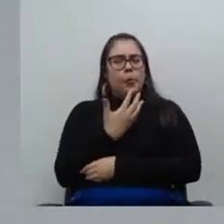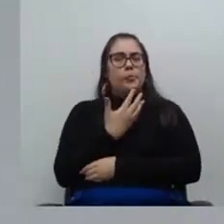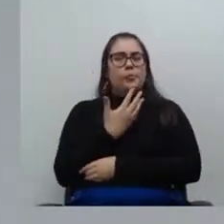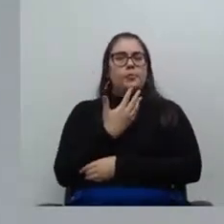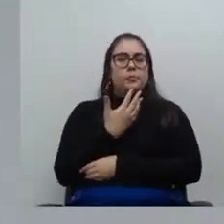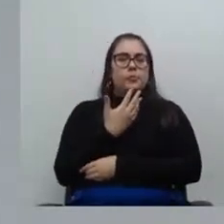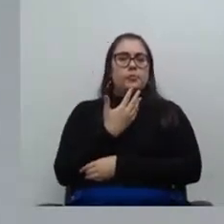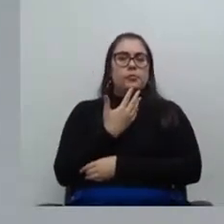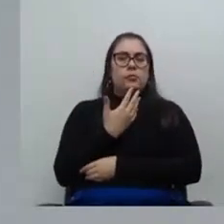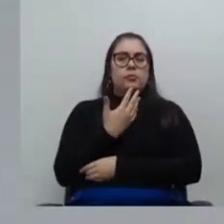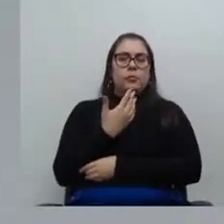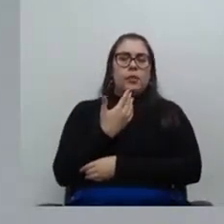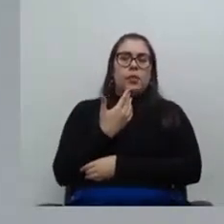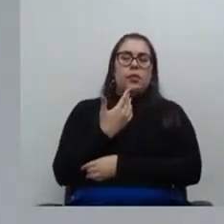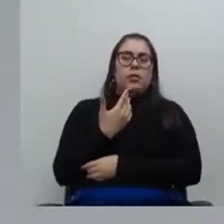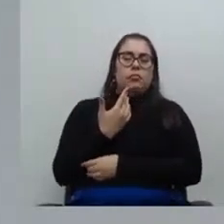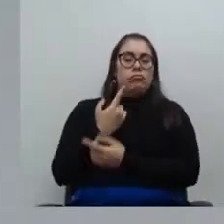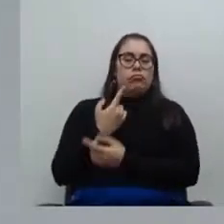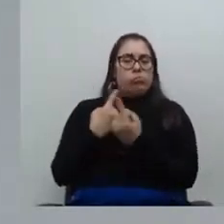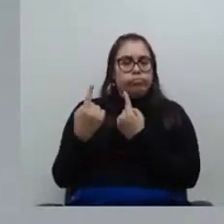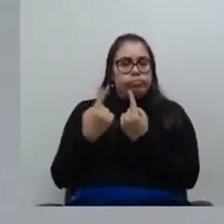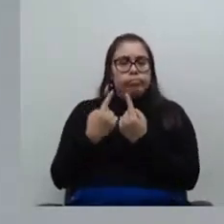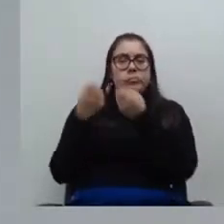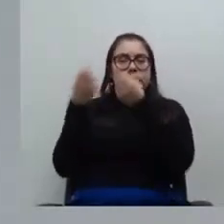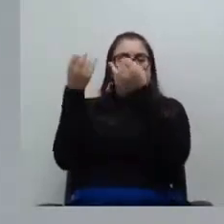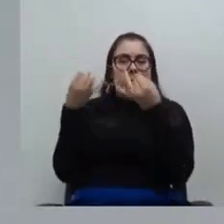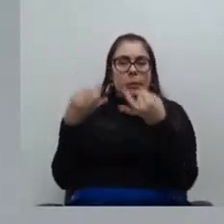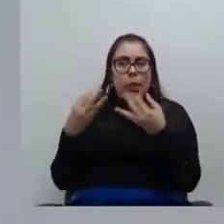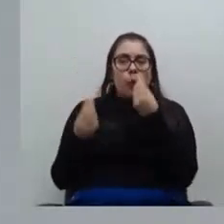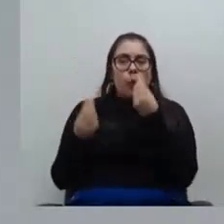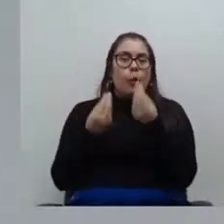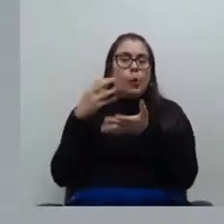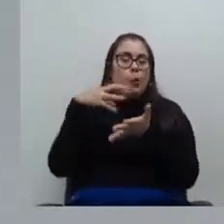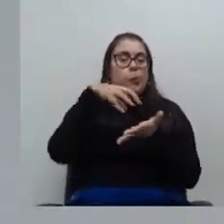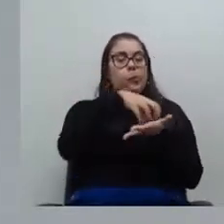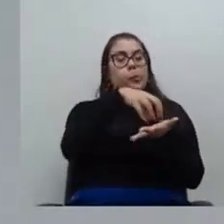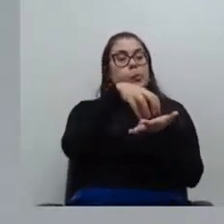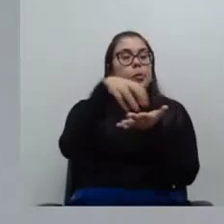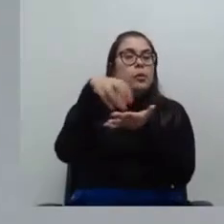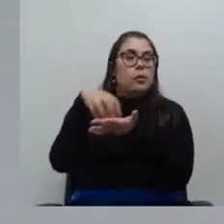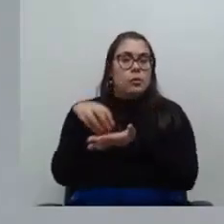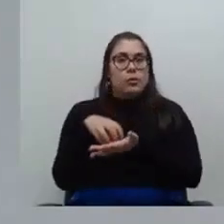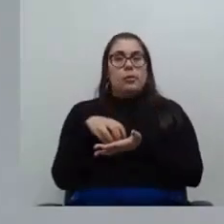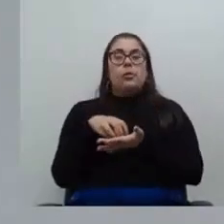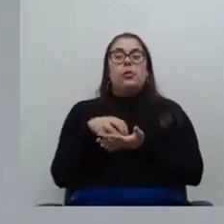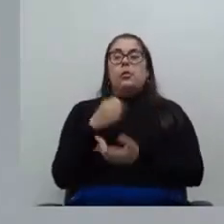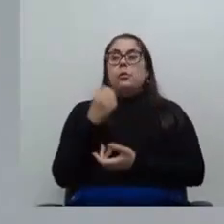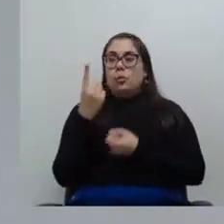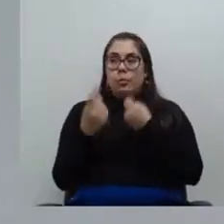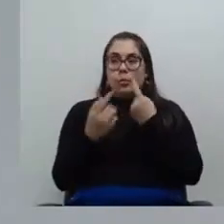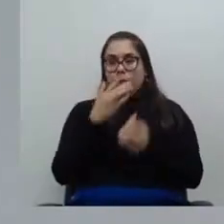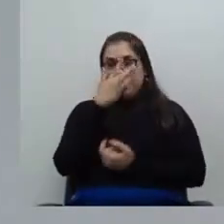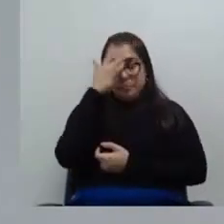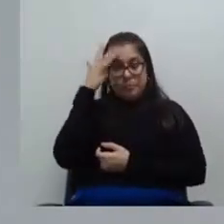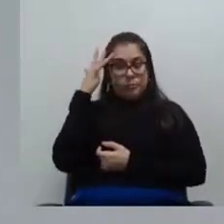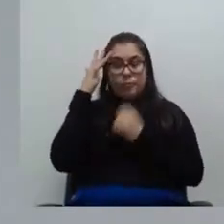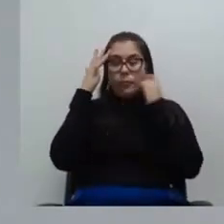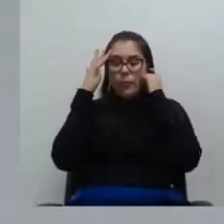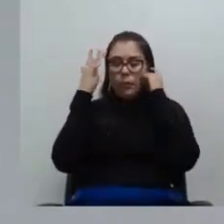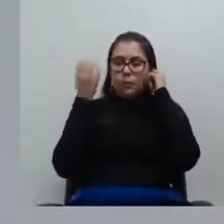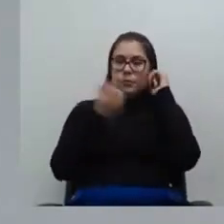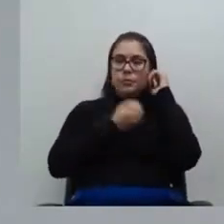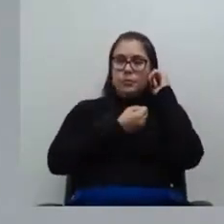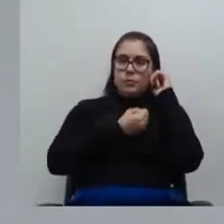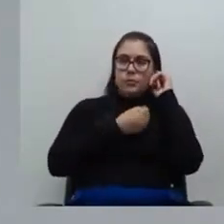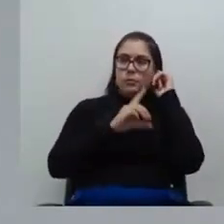gastando a energia e aquele tempo para nos receber e contar um pouco das unidades, inclusive algumas unidades não só participaram coordenadores como também inúmeros